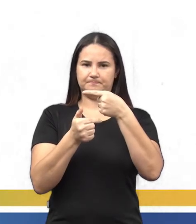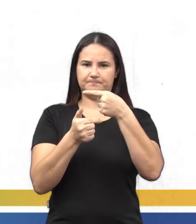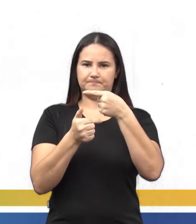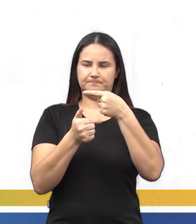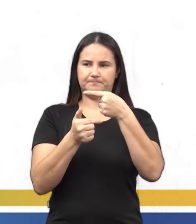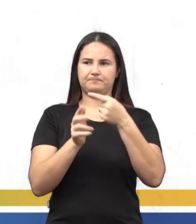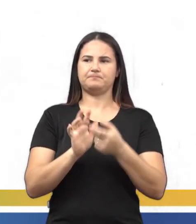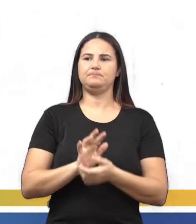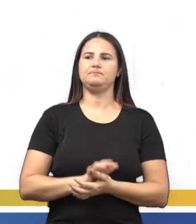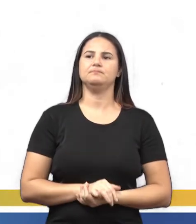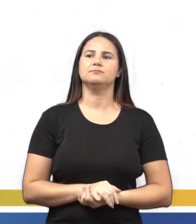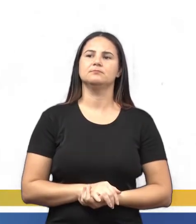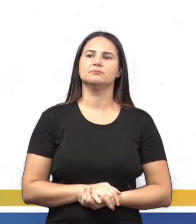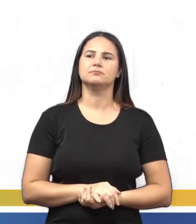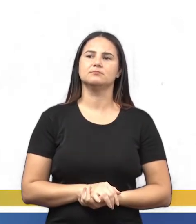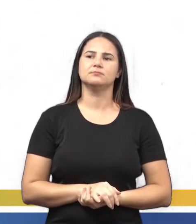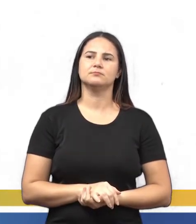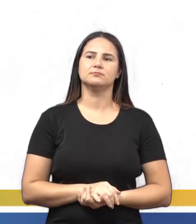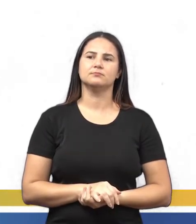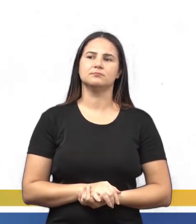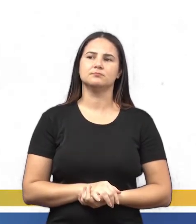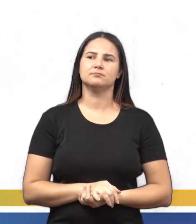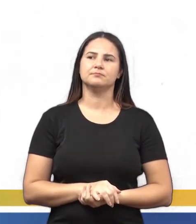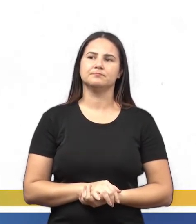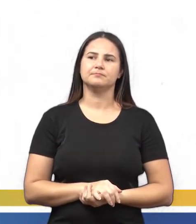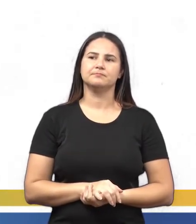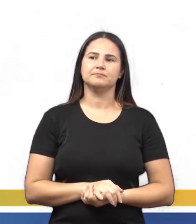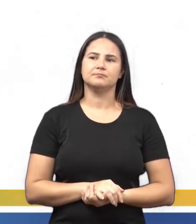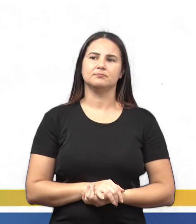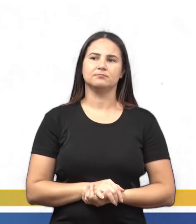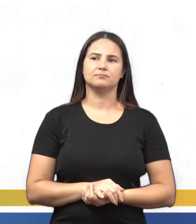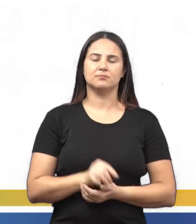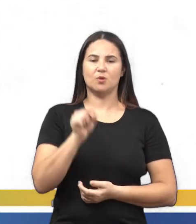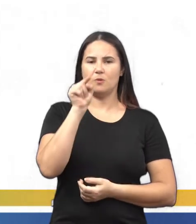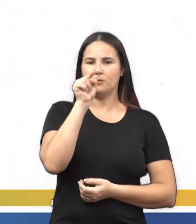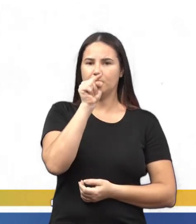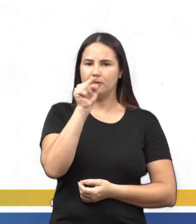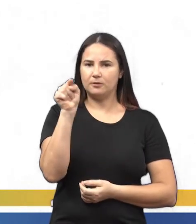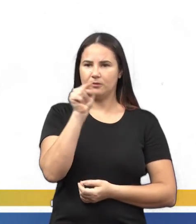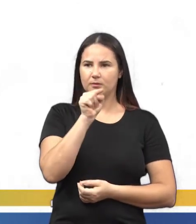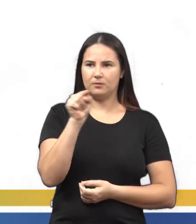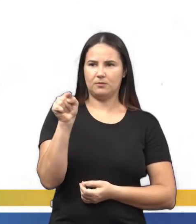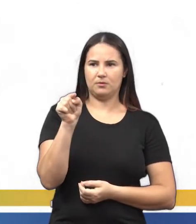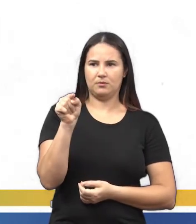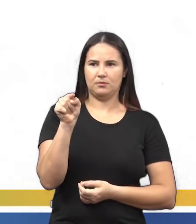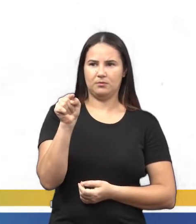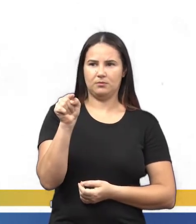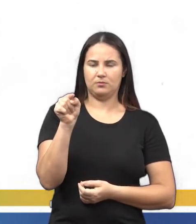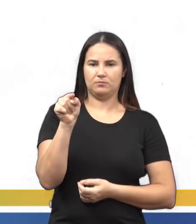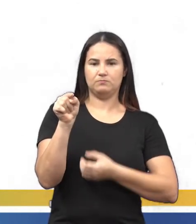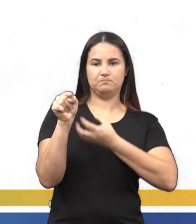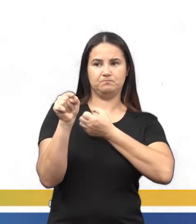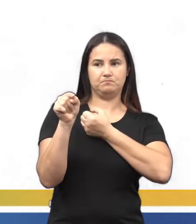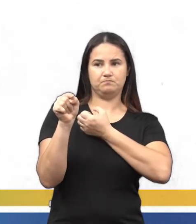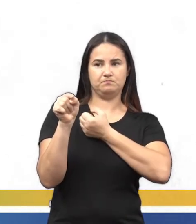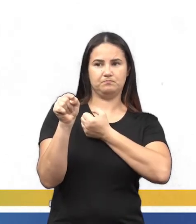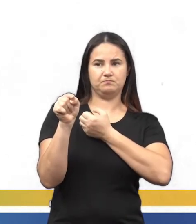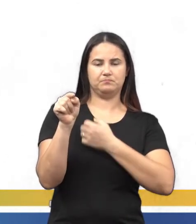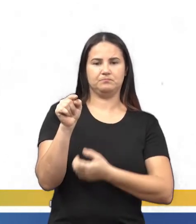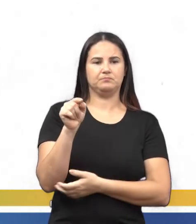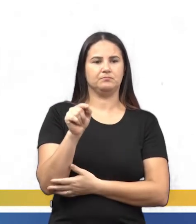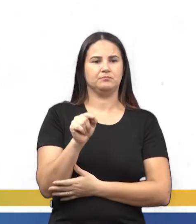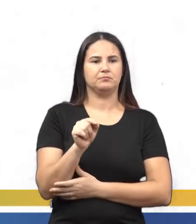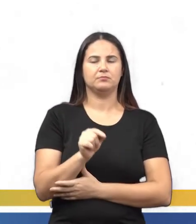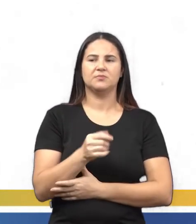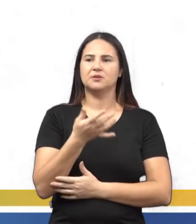É, vamos lá. O igual aqui, a questão do número, pessoal, desculpa